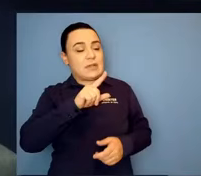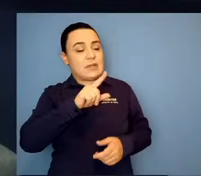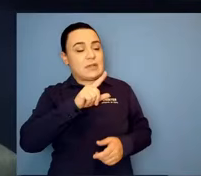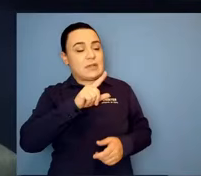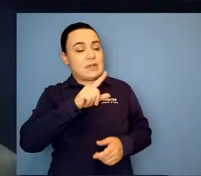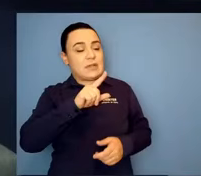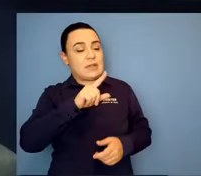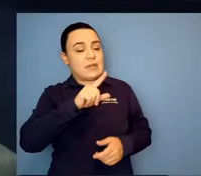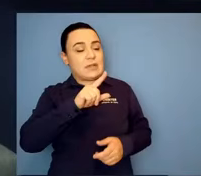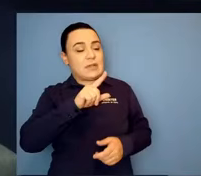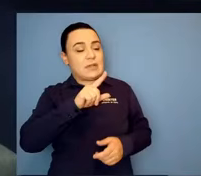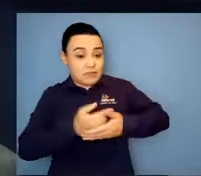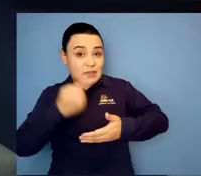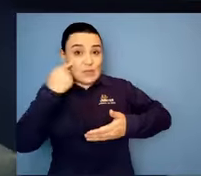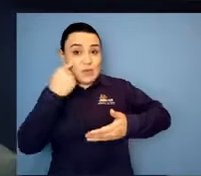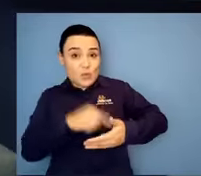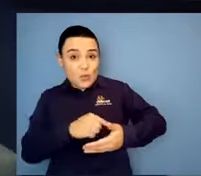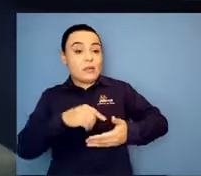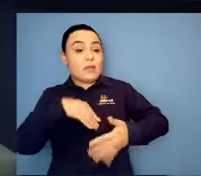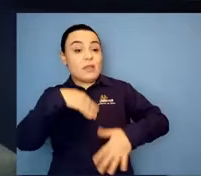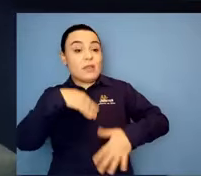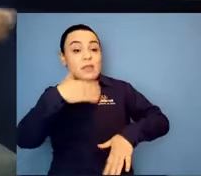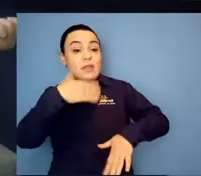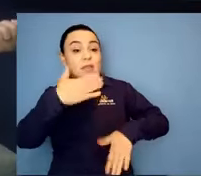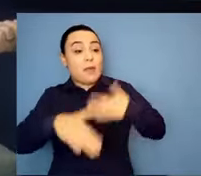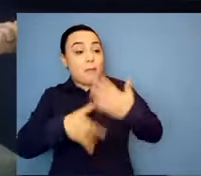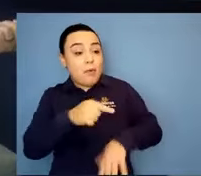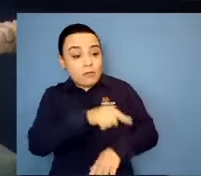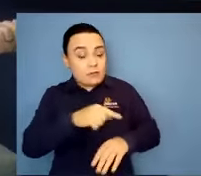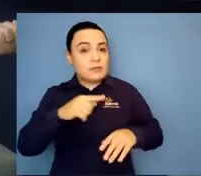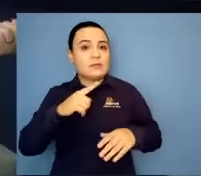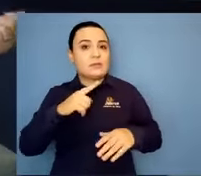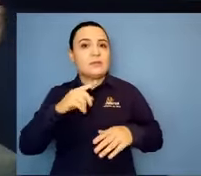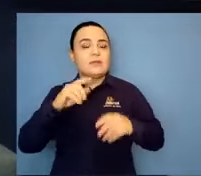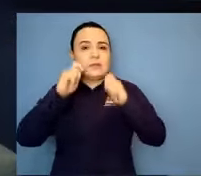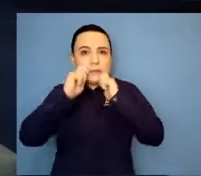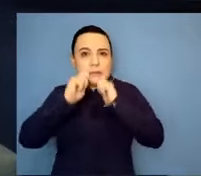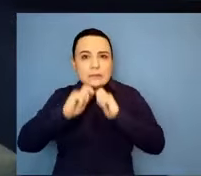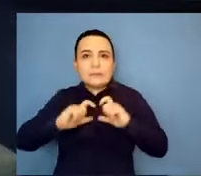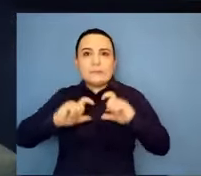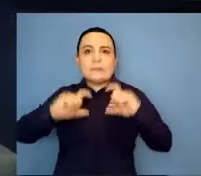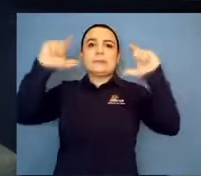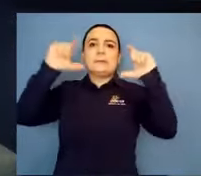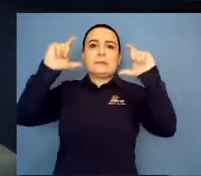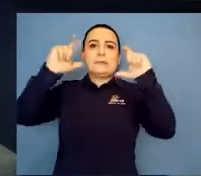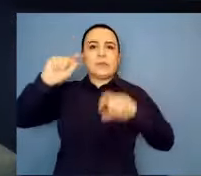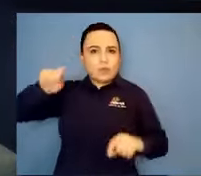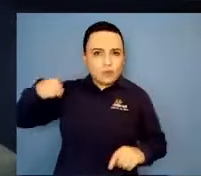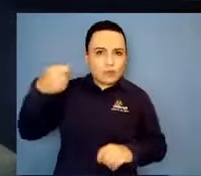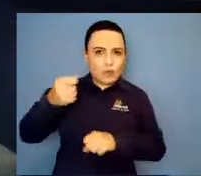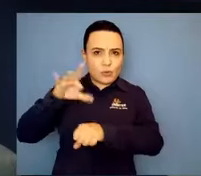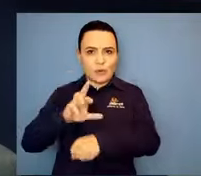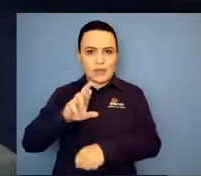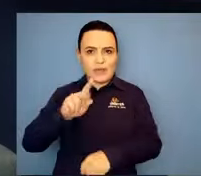né? Então, foi na prática, foi ali no sofrimento, né, vivendo aqueles desafios diários que eu fui